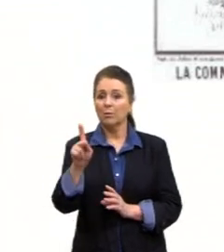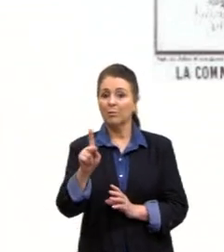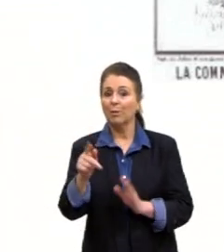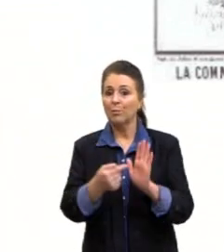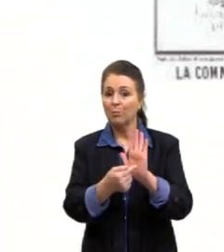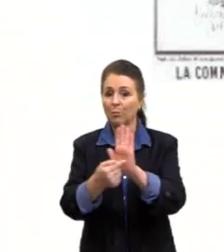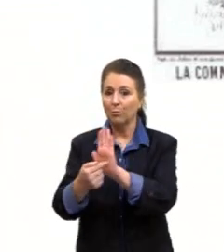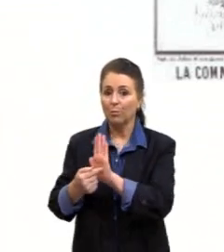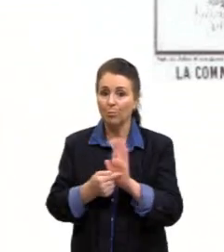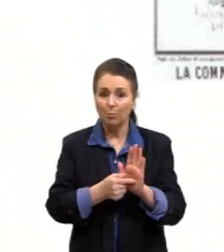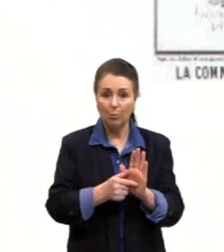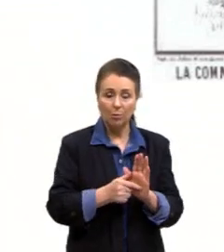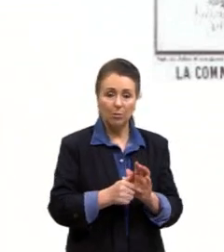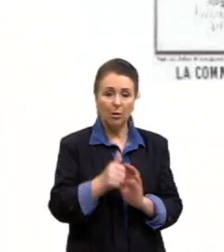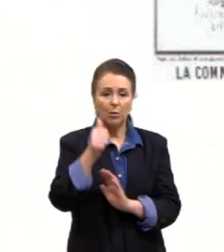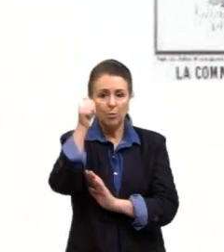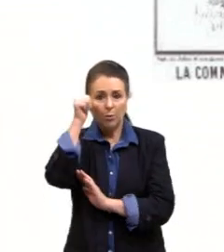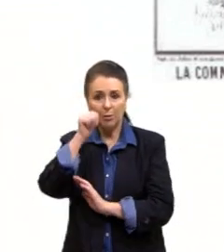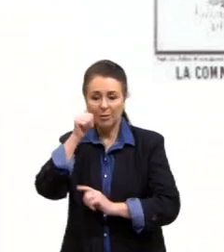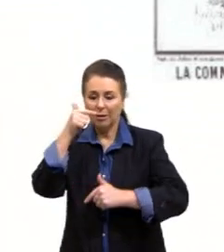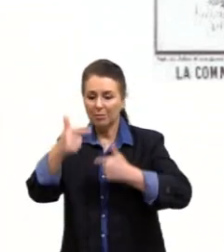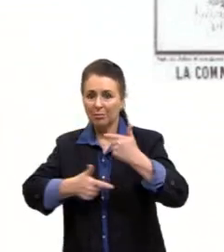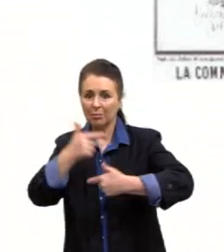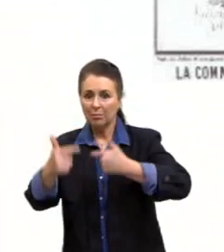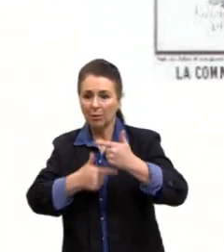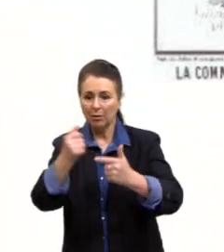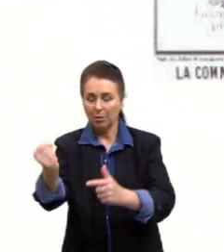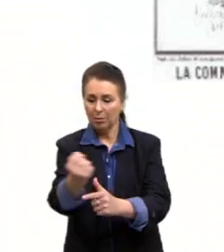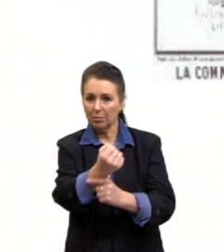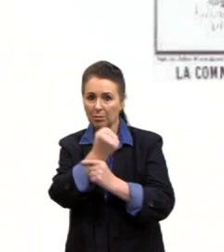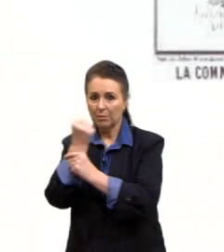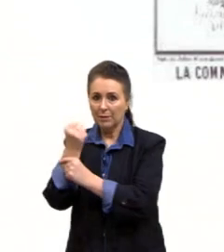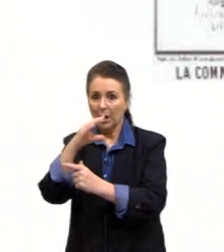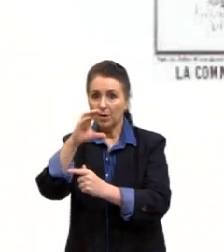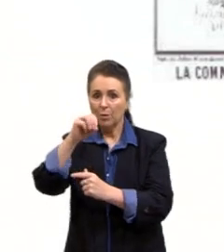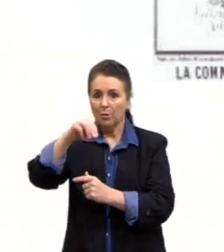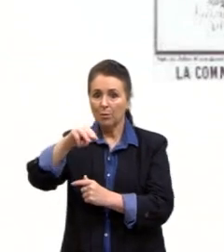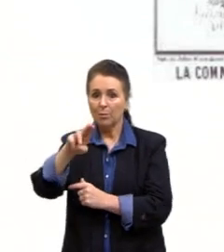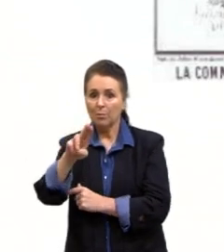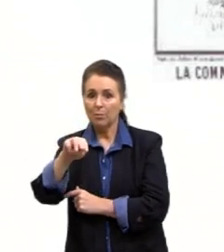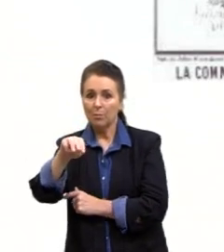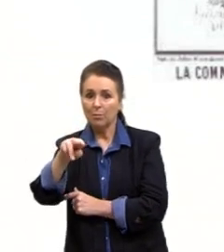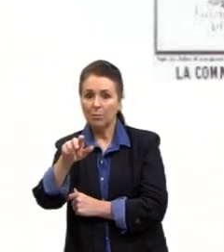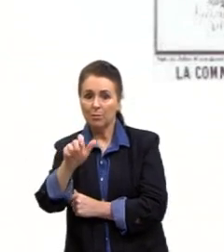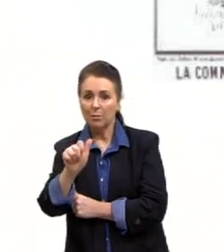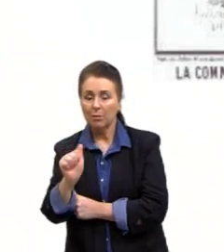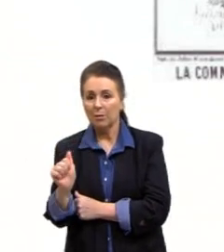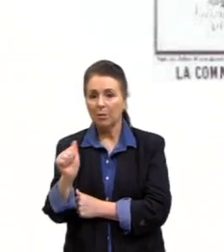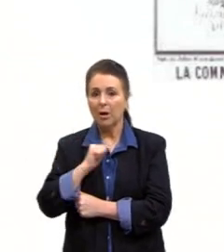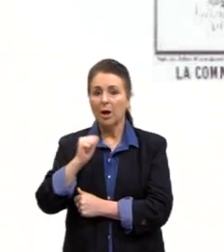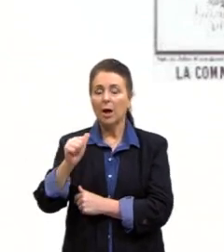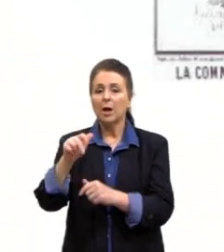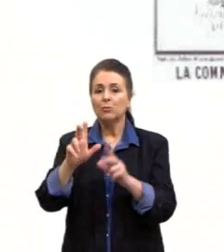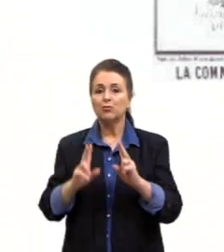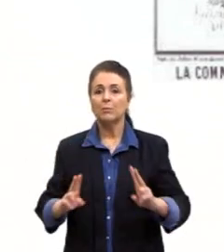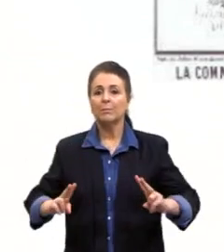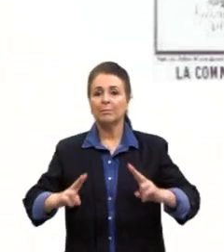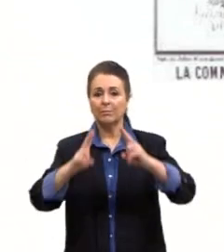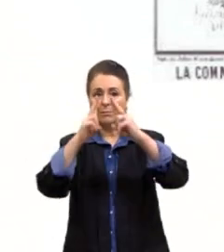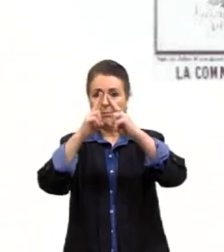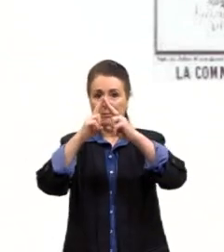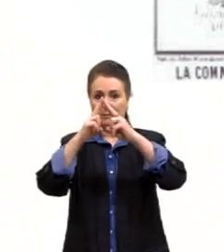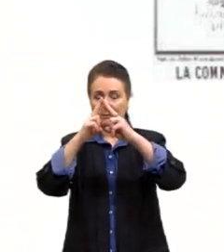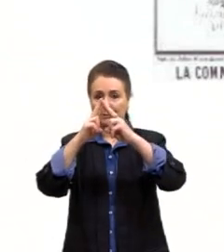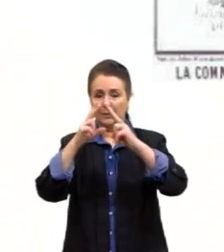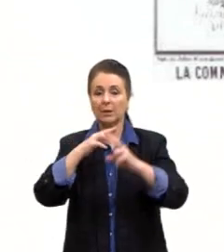trabalhadoras defendendo a Comuna de Paris. Então, elas foram muito importantes nesse movimento. Aqui a gente